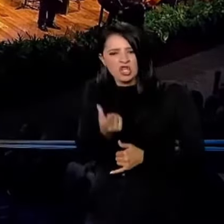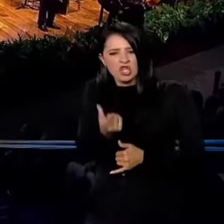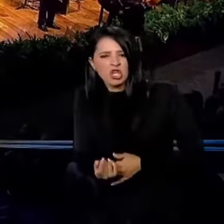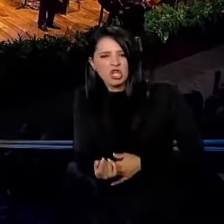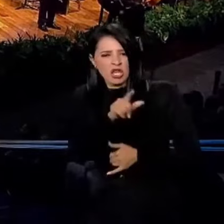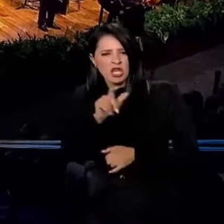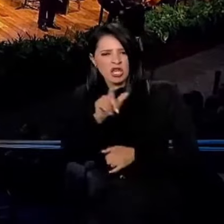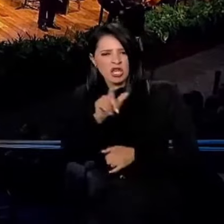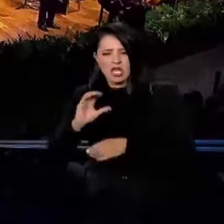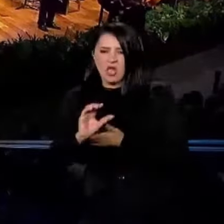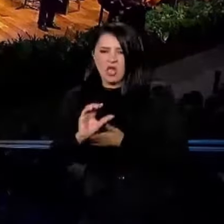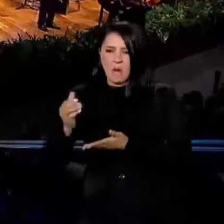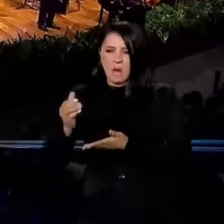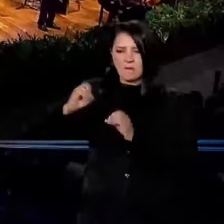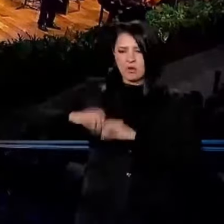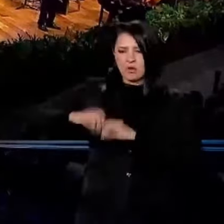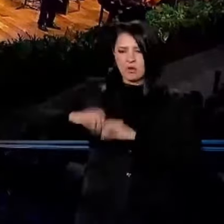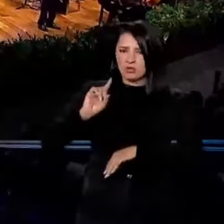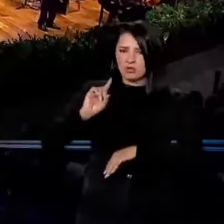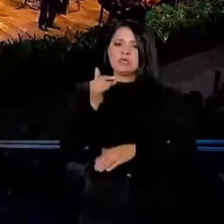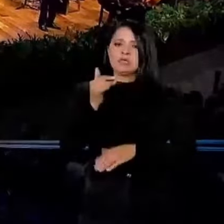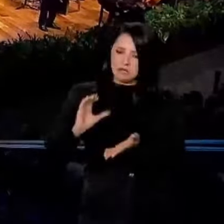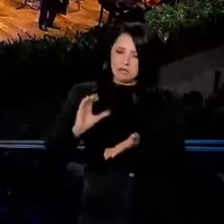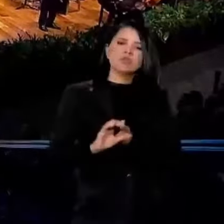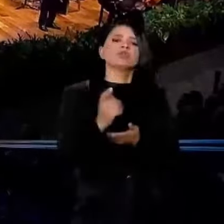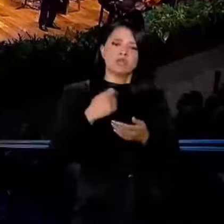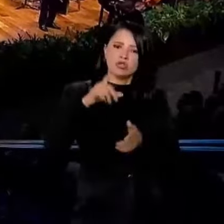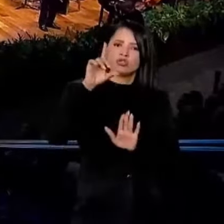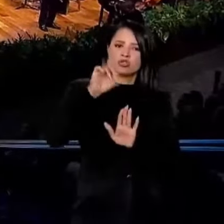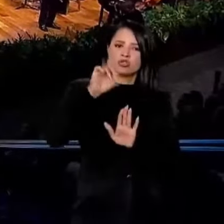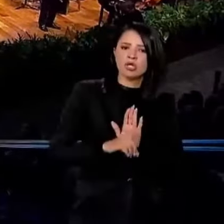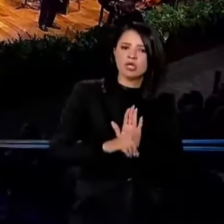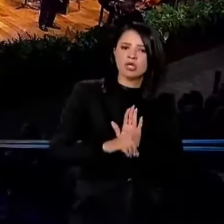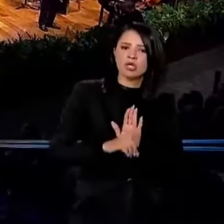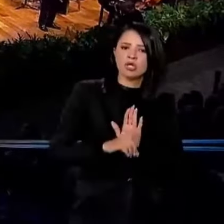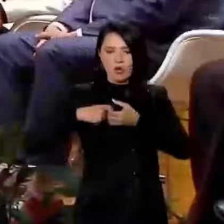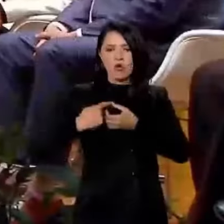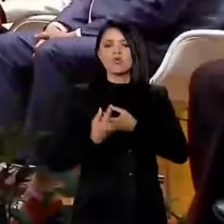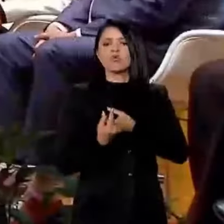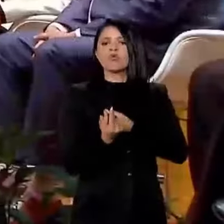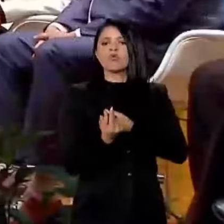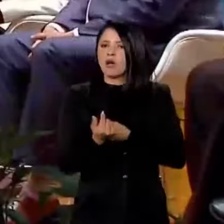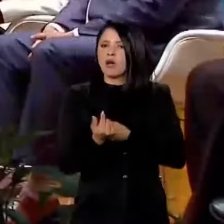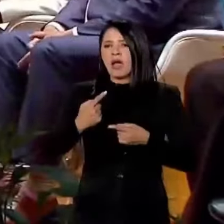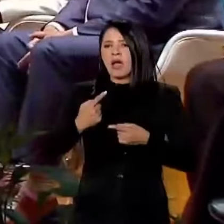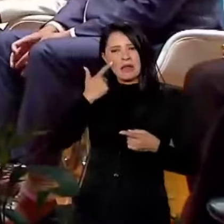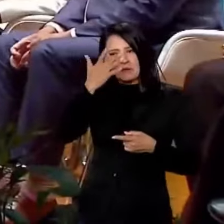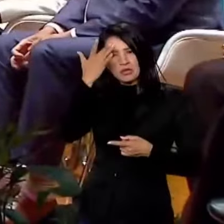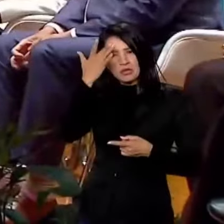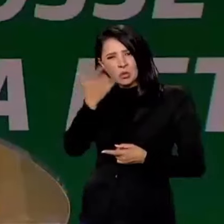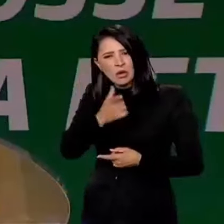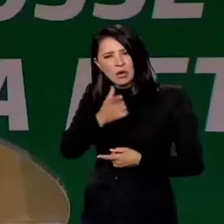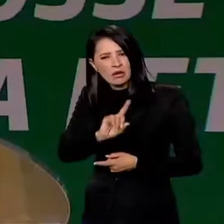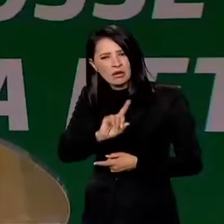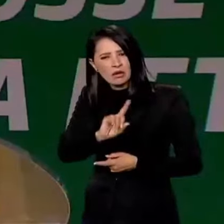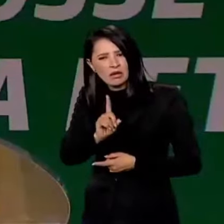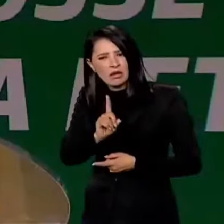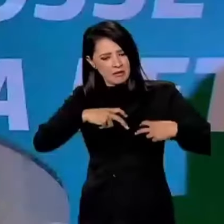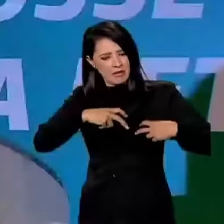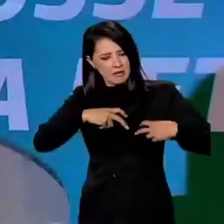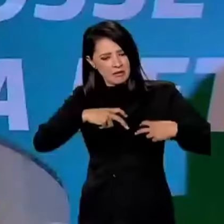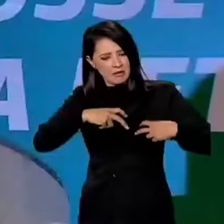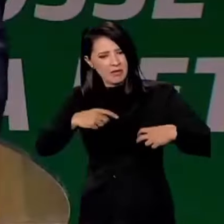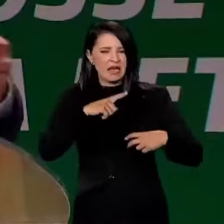prejuízo, se investiu, tem direito a ter o seu retorno do investimento. Ninguém quer isso. Ninguém quer que a Petrobras seja uma empresa